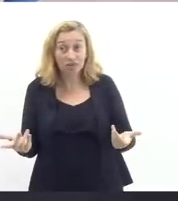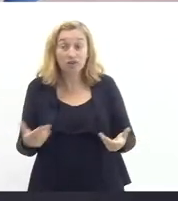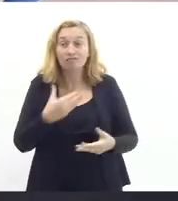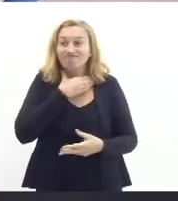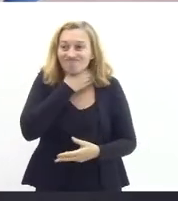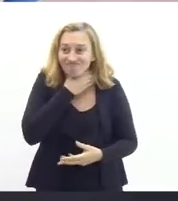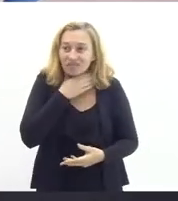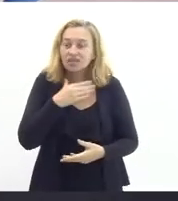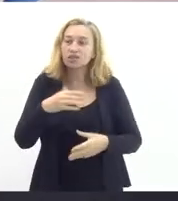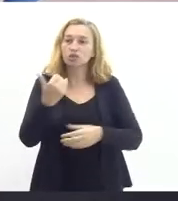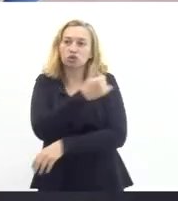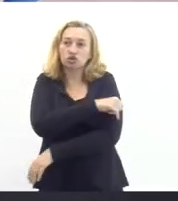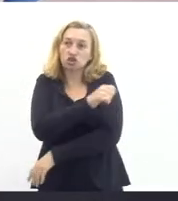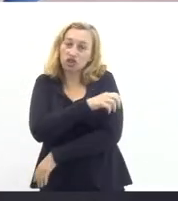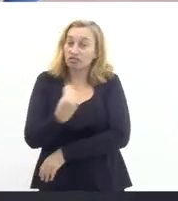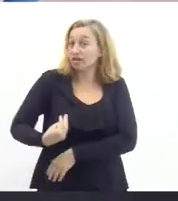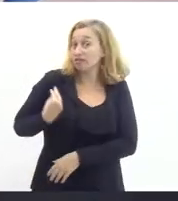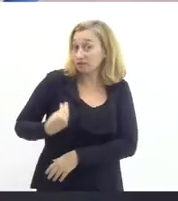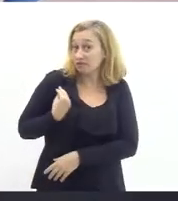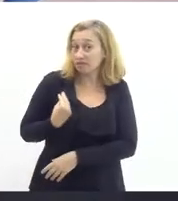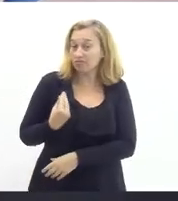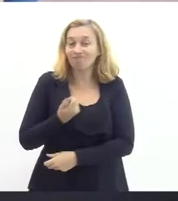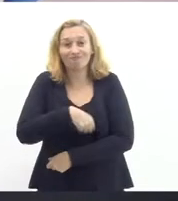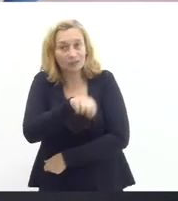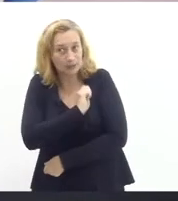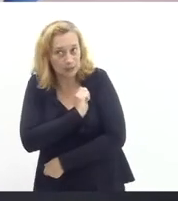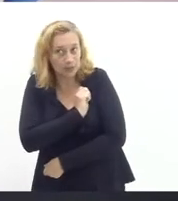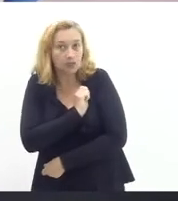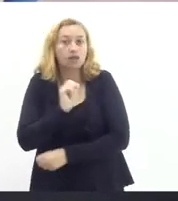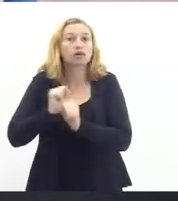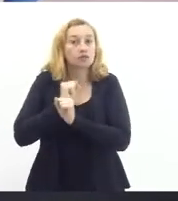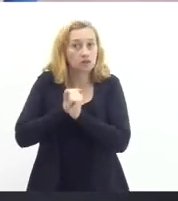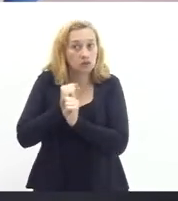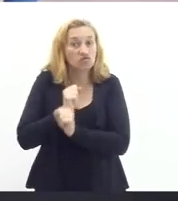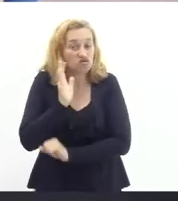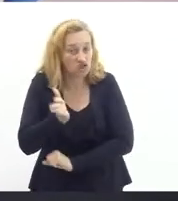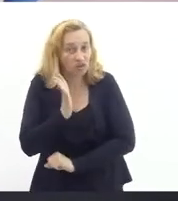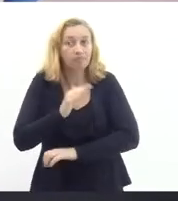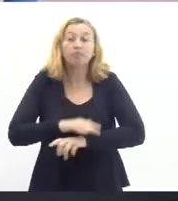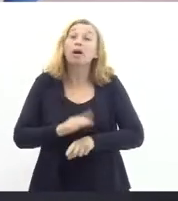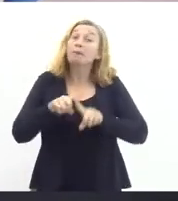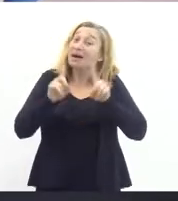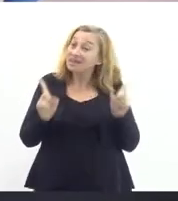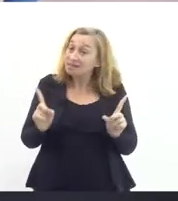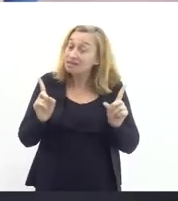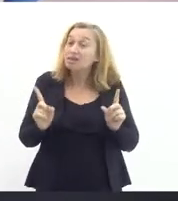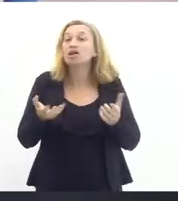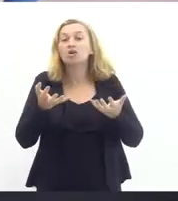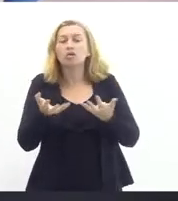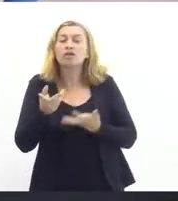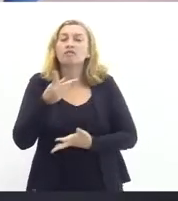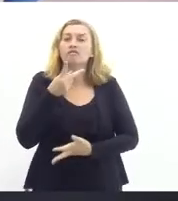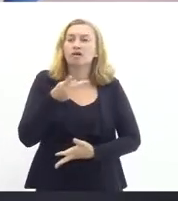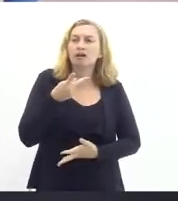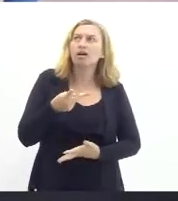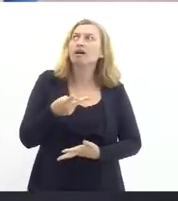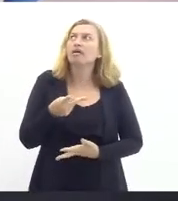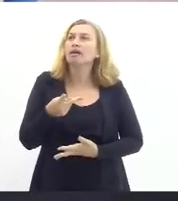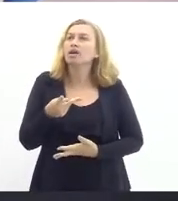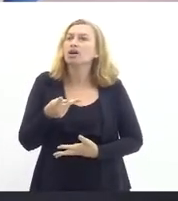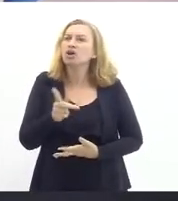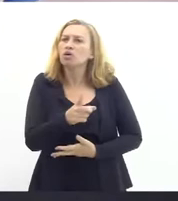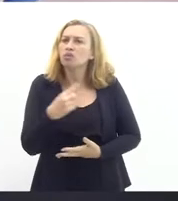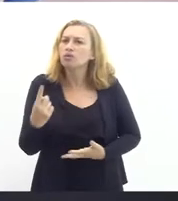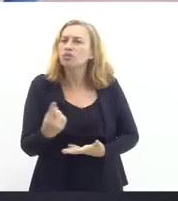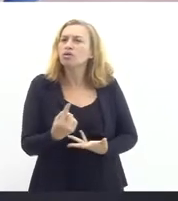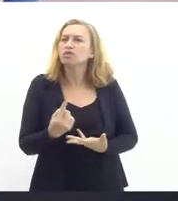enfrentado, de estar submetido a regime de recuperação fiscal já há alguns anos. Mas, eu quero destacar que, quando a